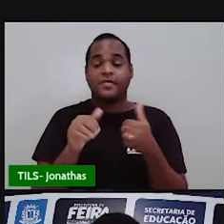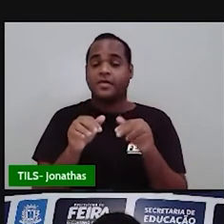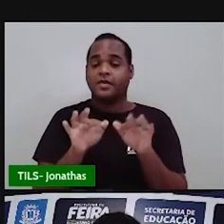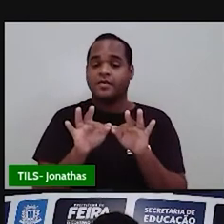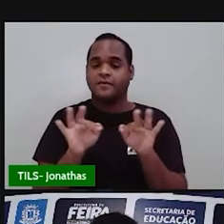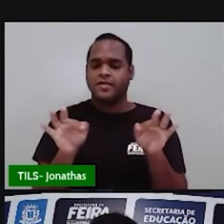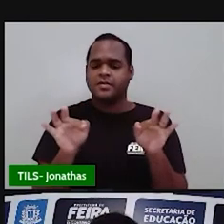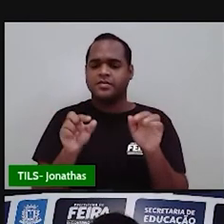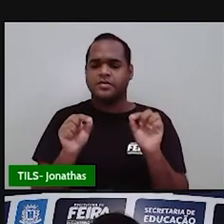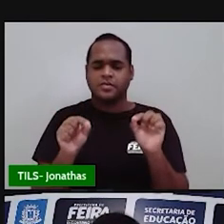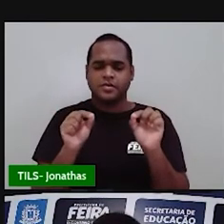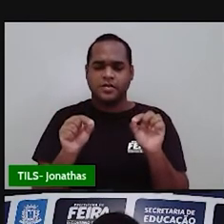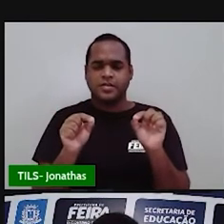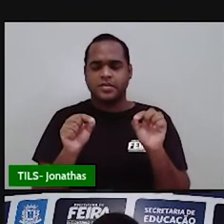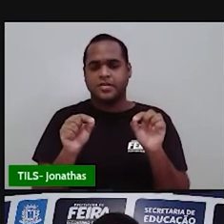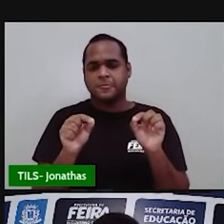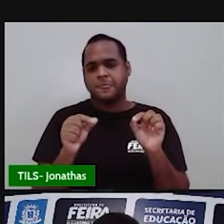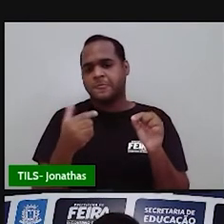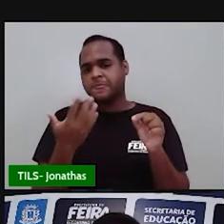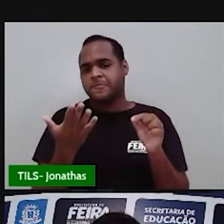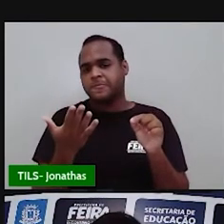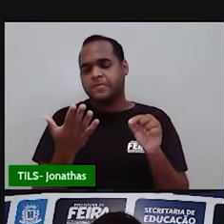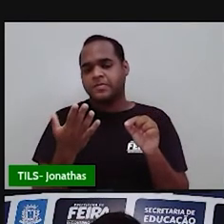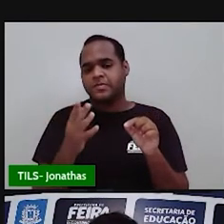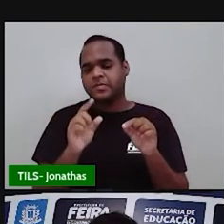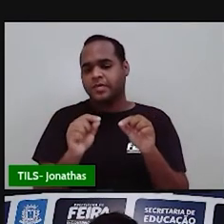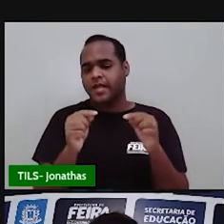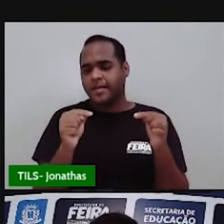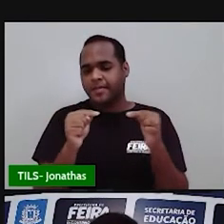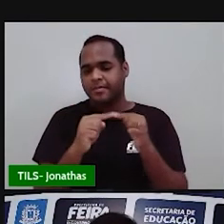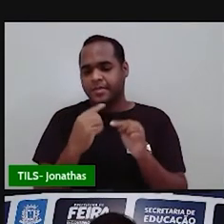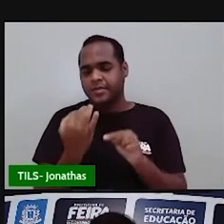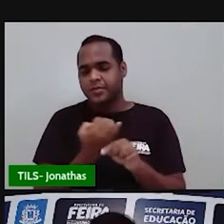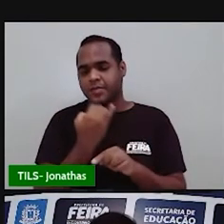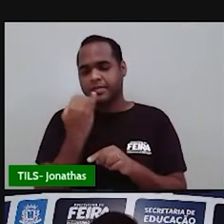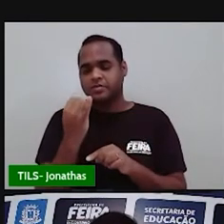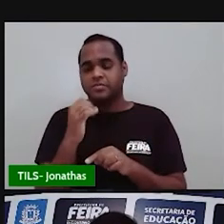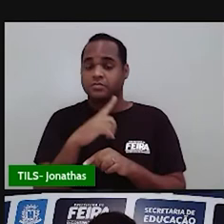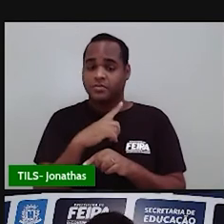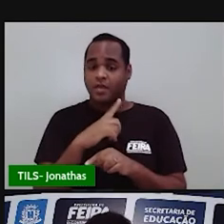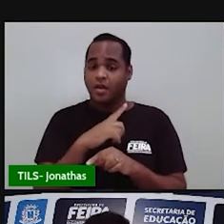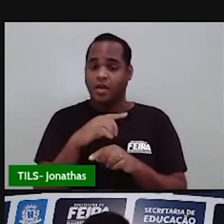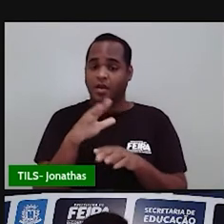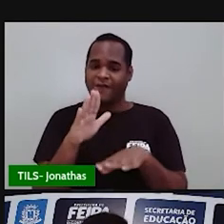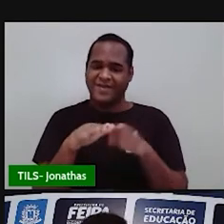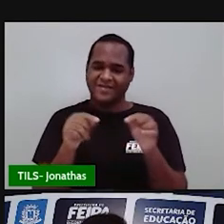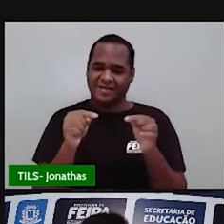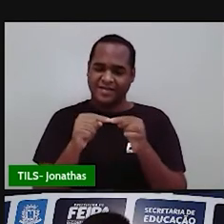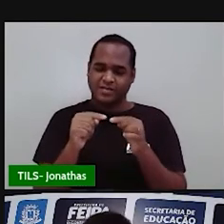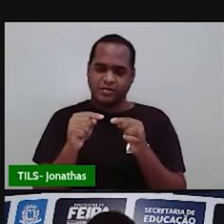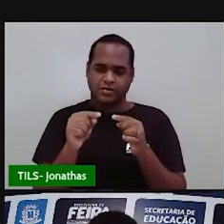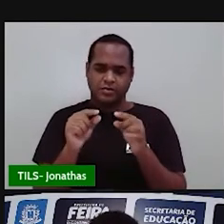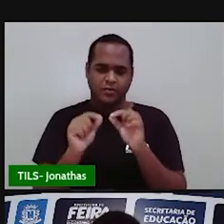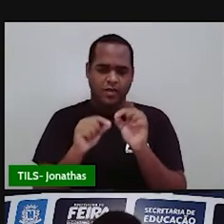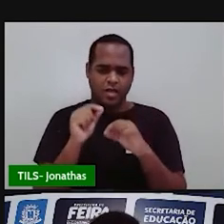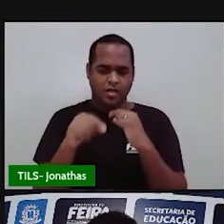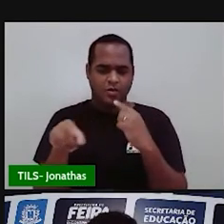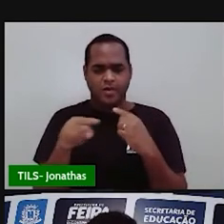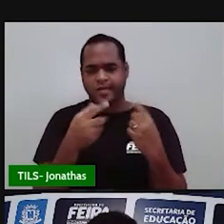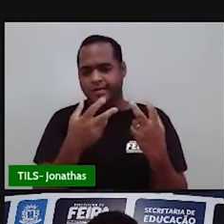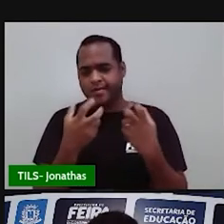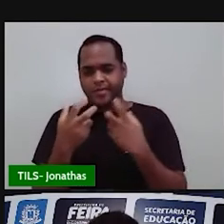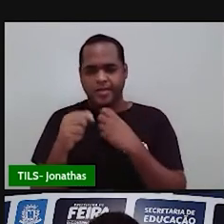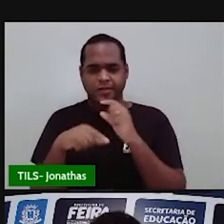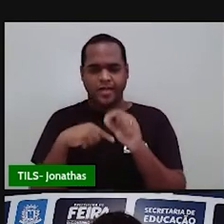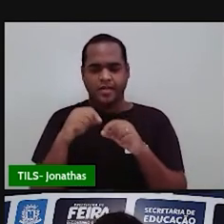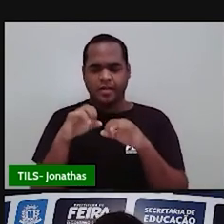tem, assim, uma coisa bem importante, né? Porque as estatísticas, a gente vê muito